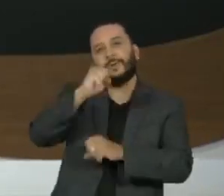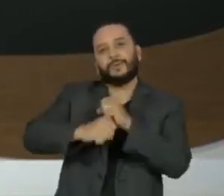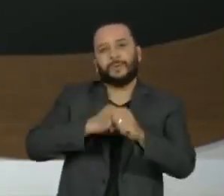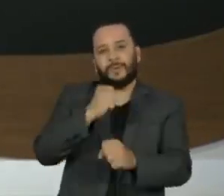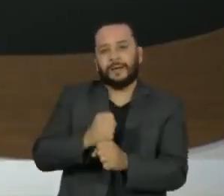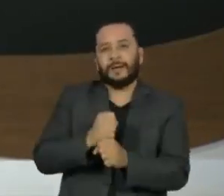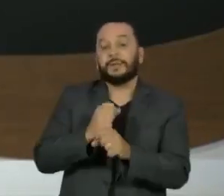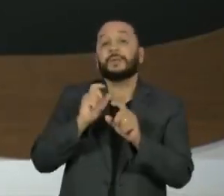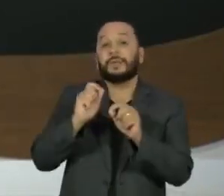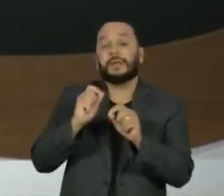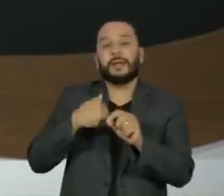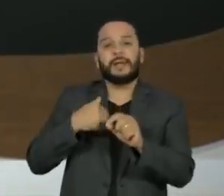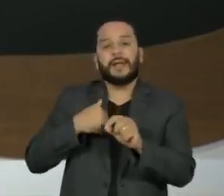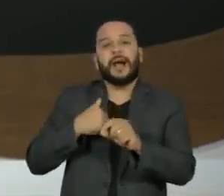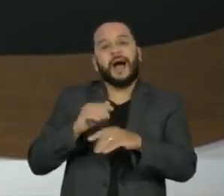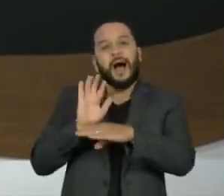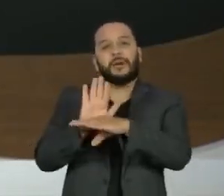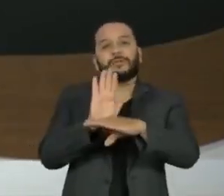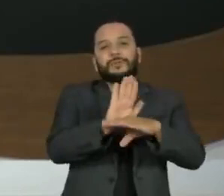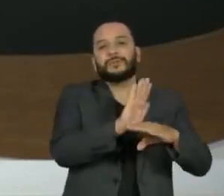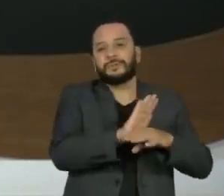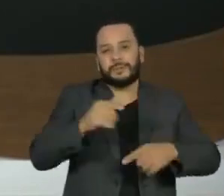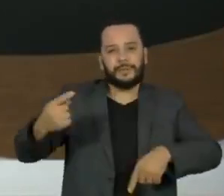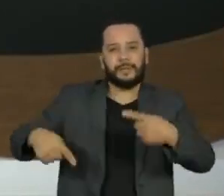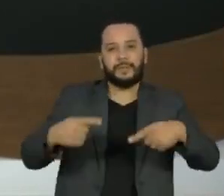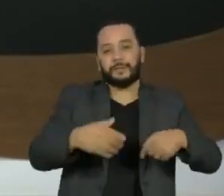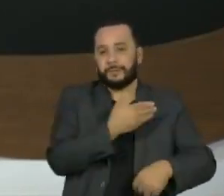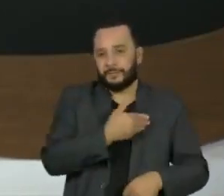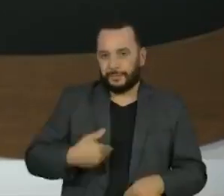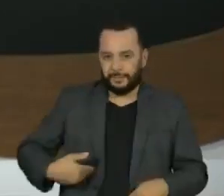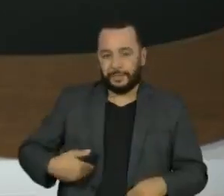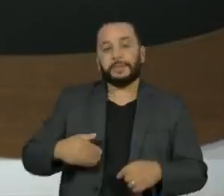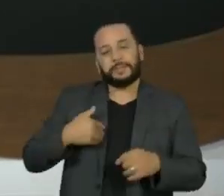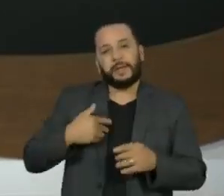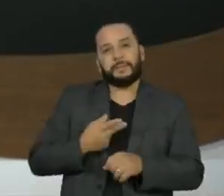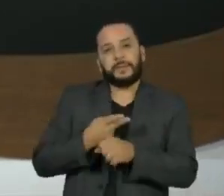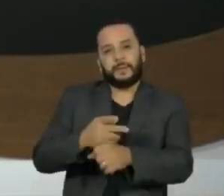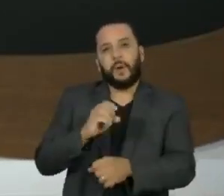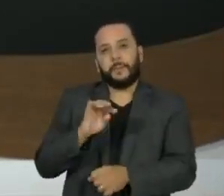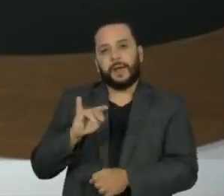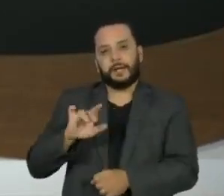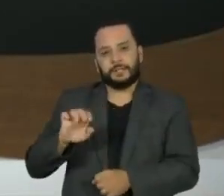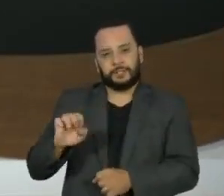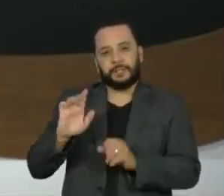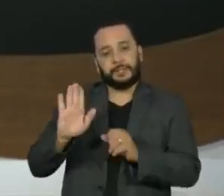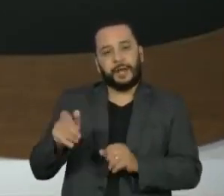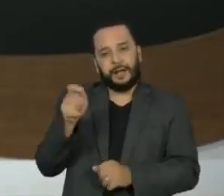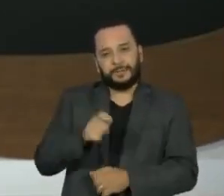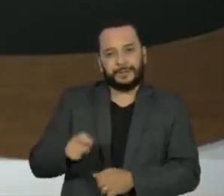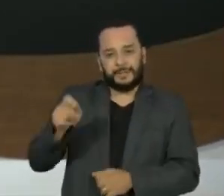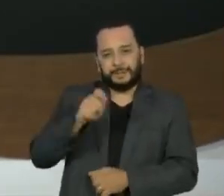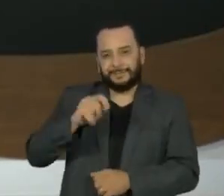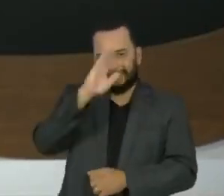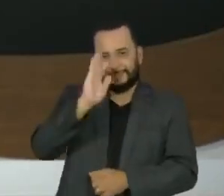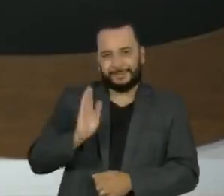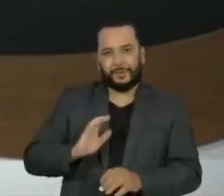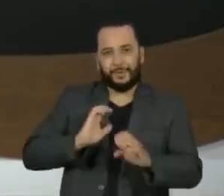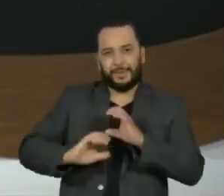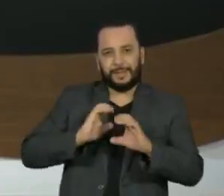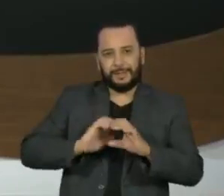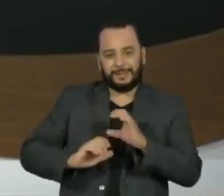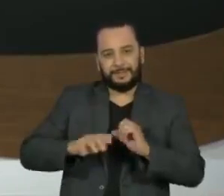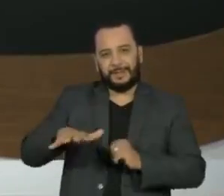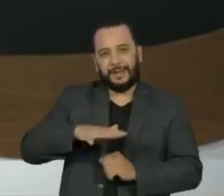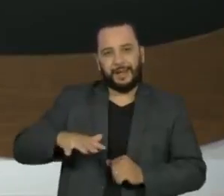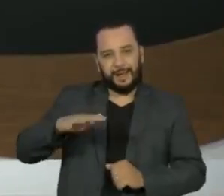especial de contribuição ao debate público, no Prêmio Aberge, conferido pela Associação Brasileira de Comunicação Empresarial.